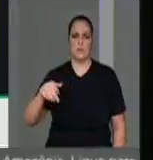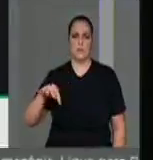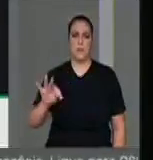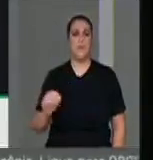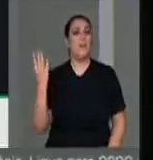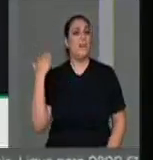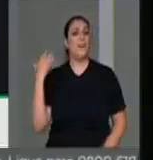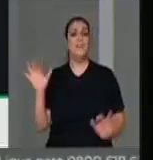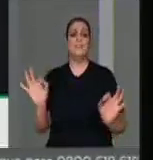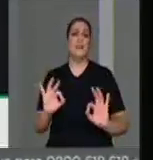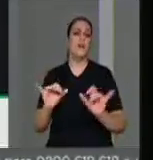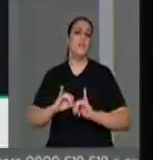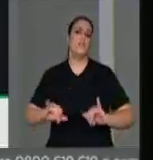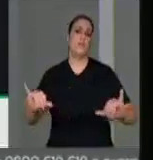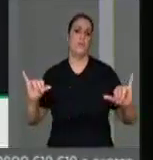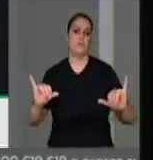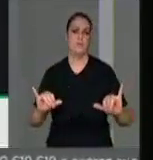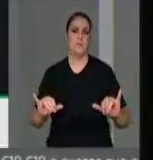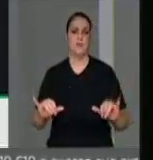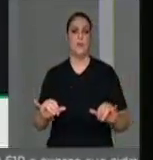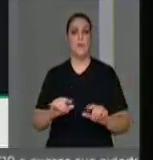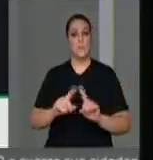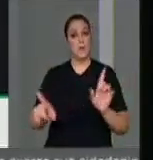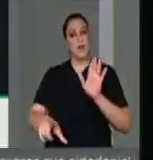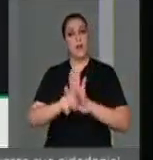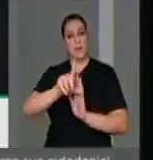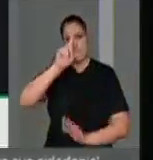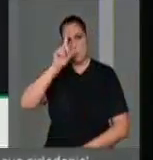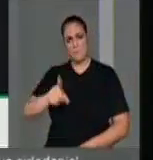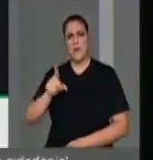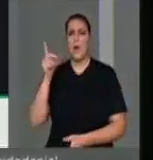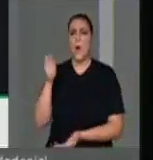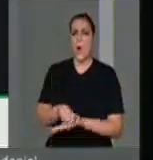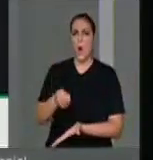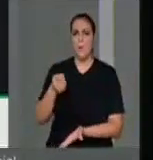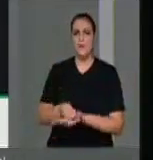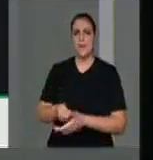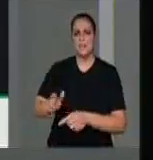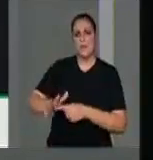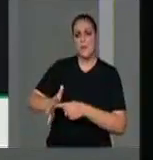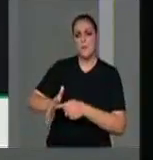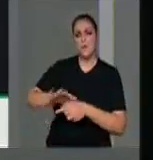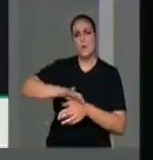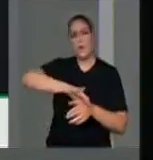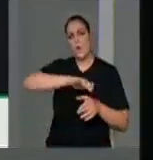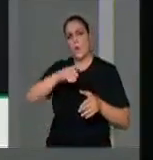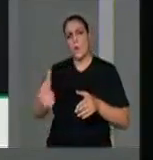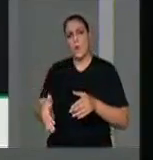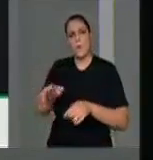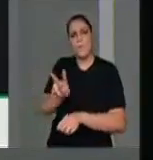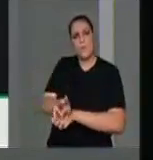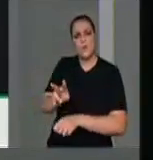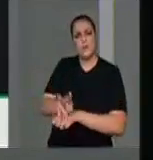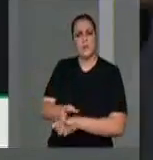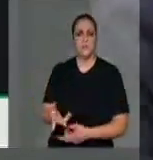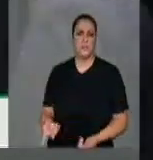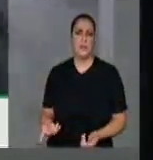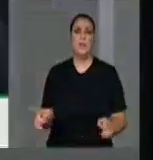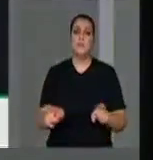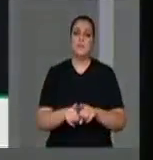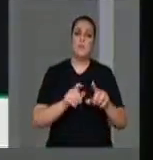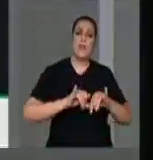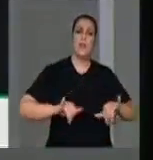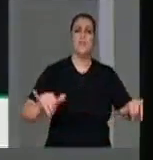instalar a cobertura no volante eixo dos motores dos barcos, também se discutia a situação das